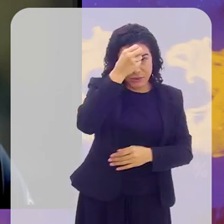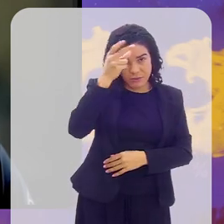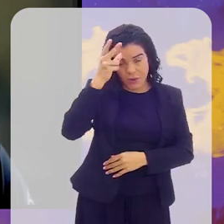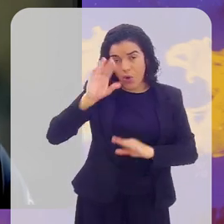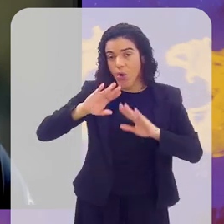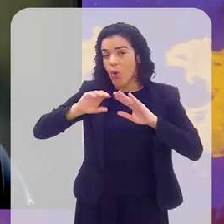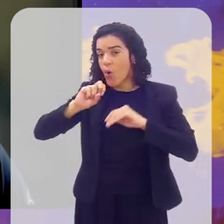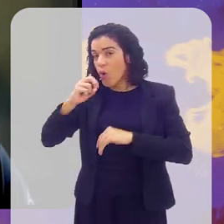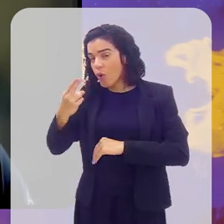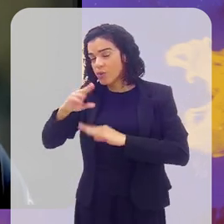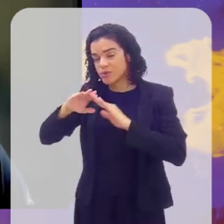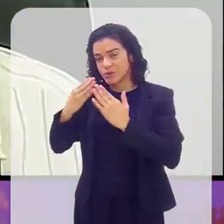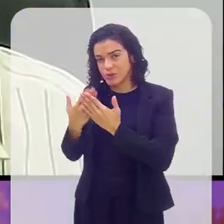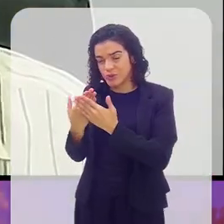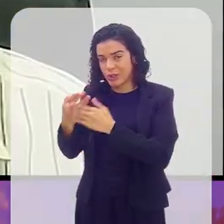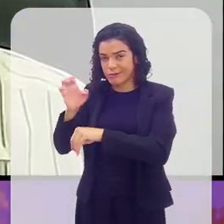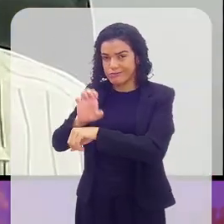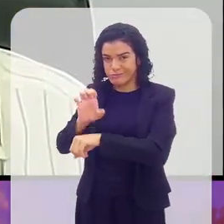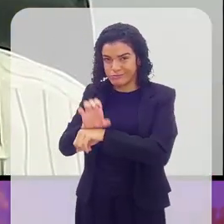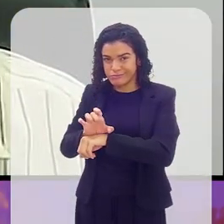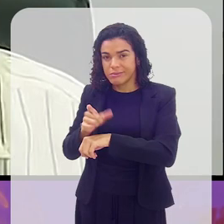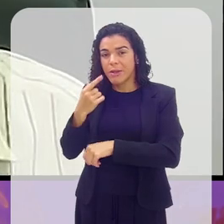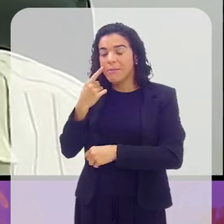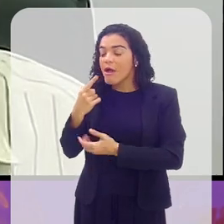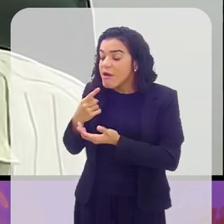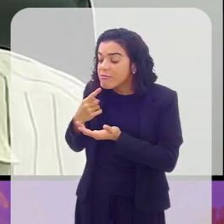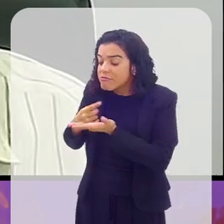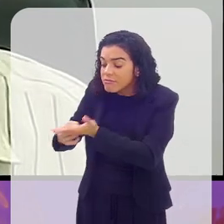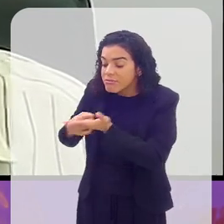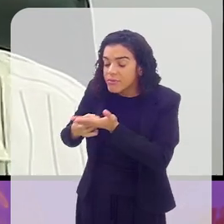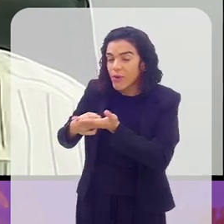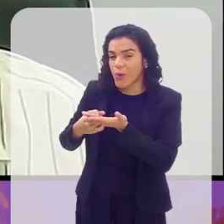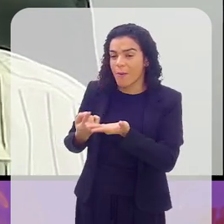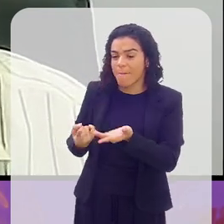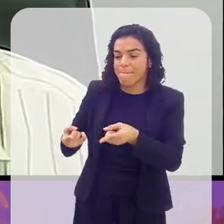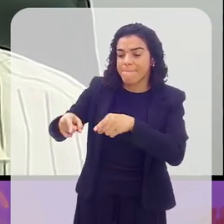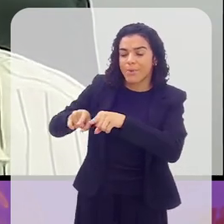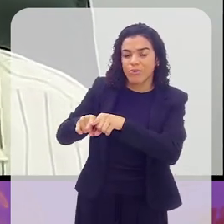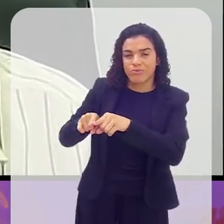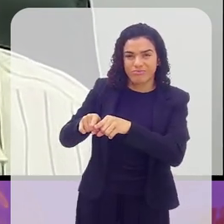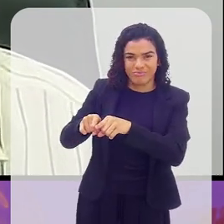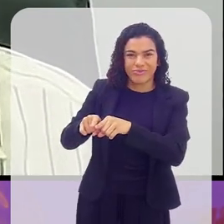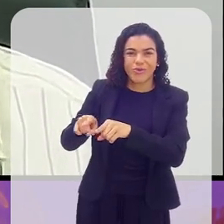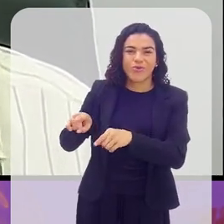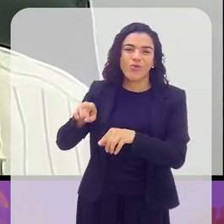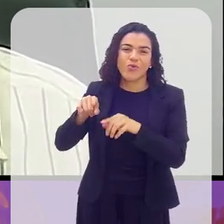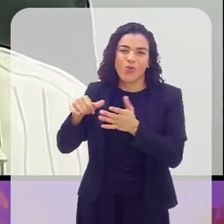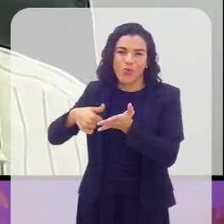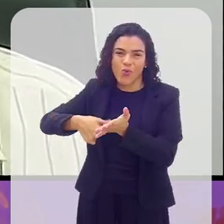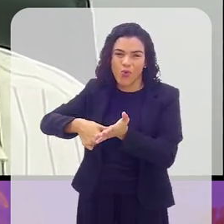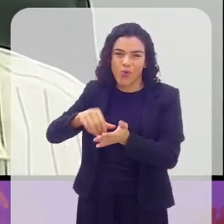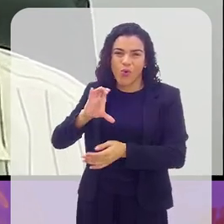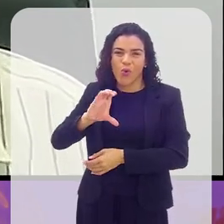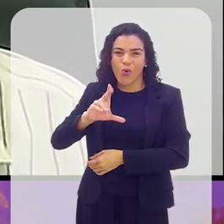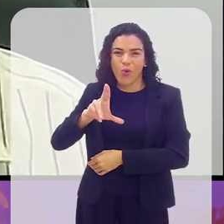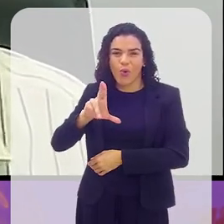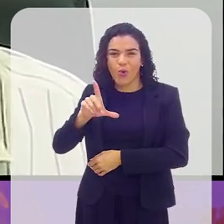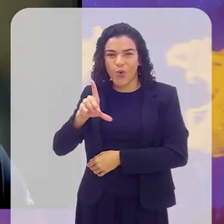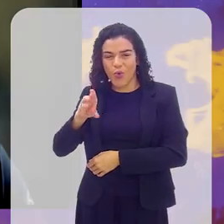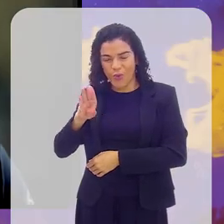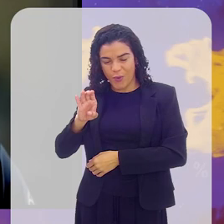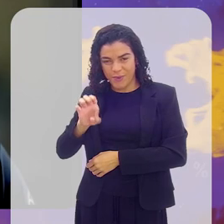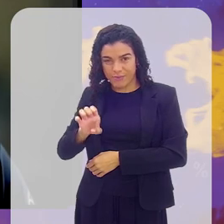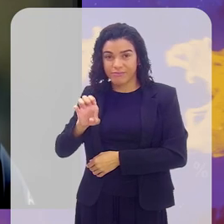municipais ou estaduais, com os clubes, para trabalhar com os clubes no período